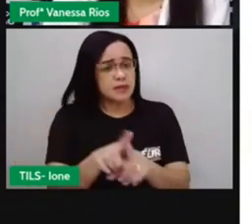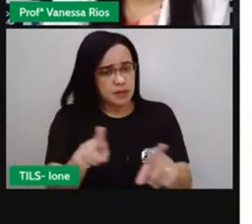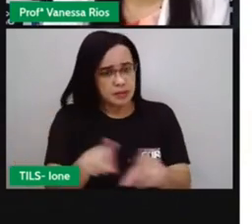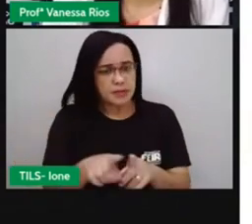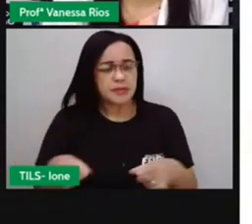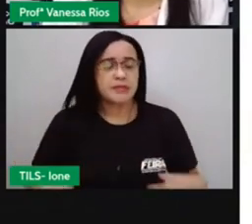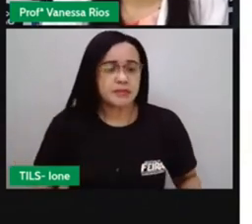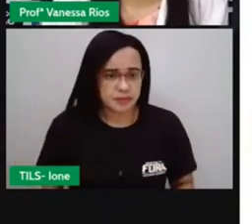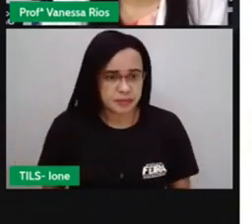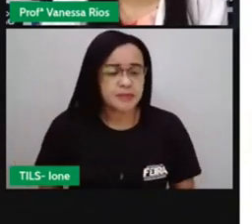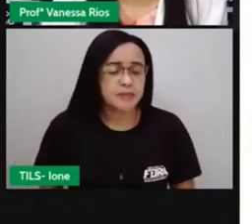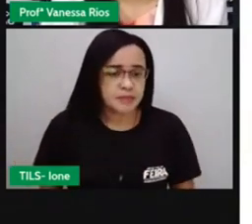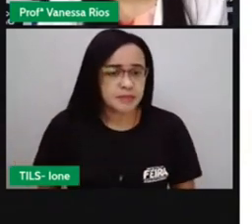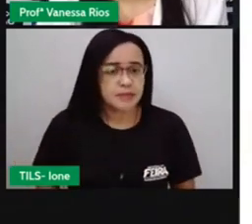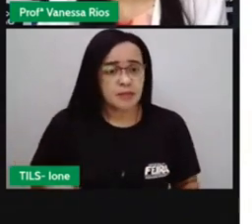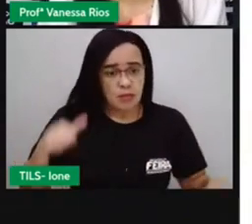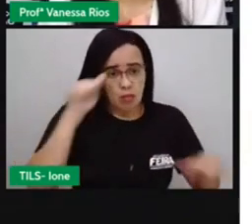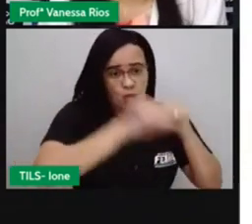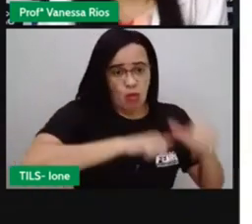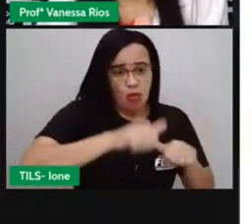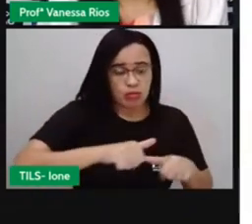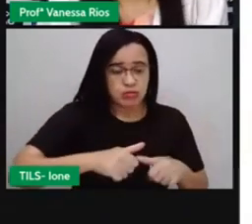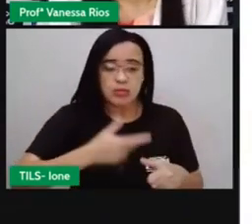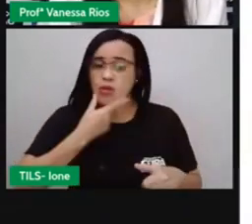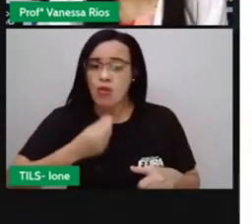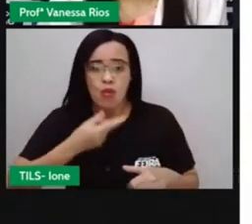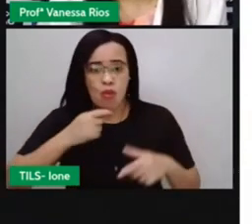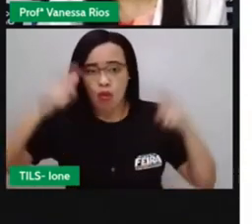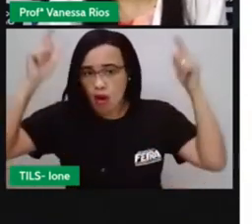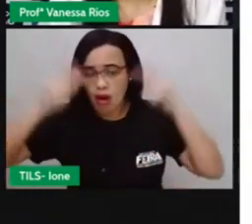um rei e passa a ter agora um presidente.